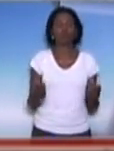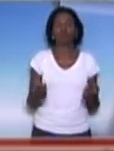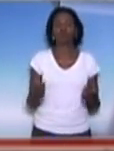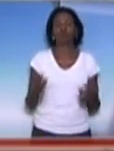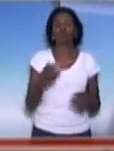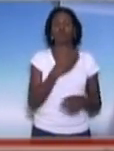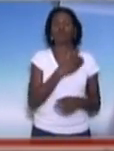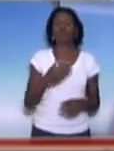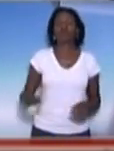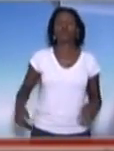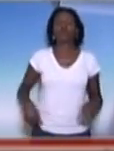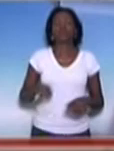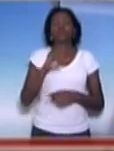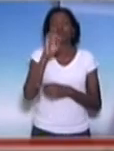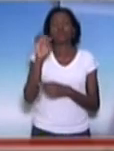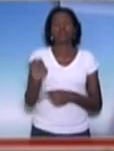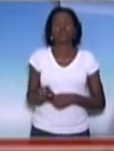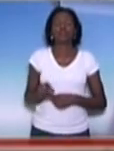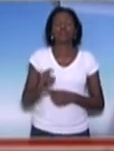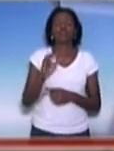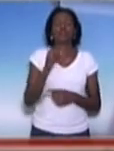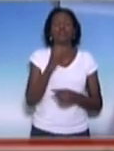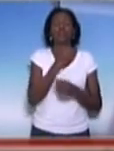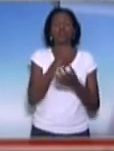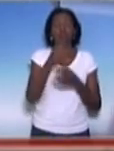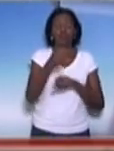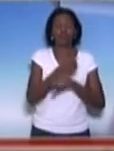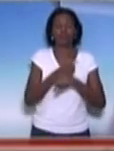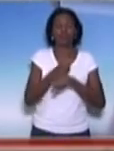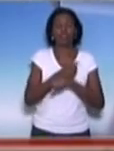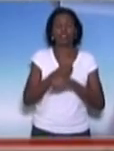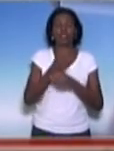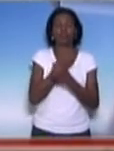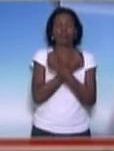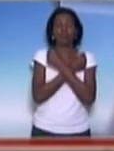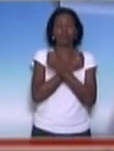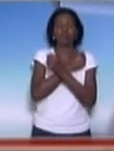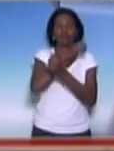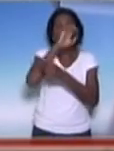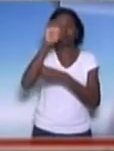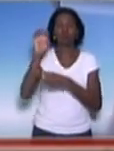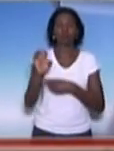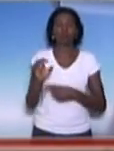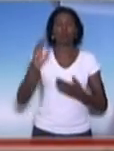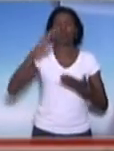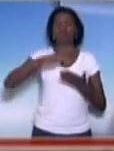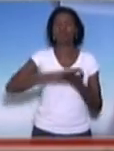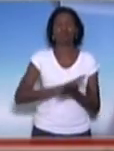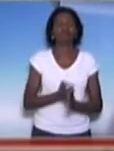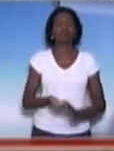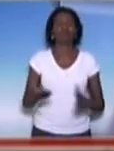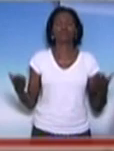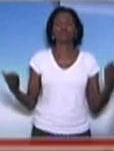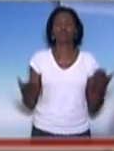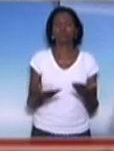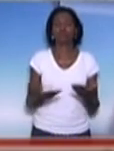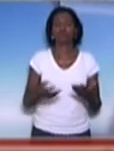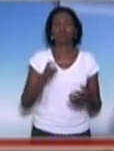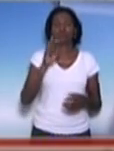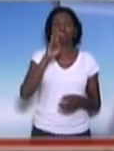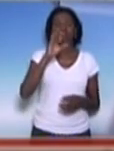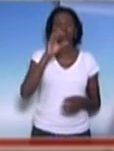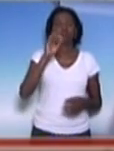O governo estadual destruiu a carreira do magistério estadual, destruiu a carreira do magistério. Hoje nós temos